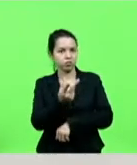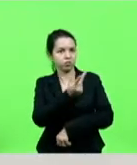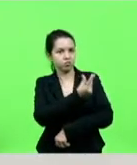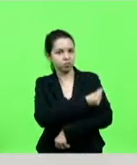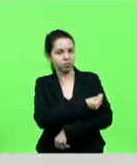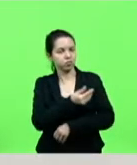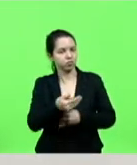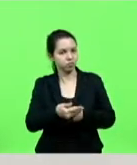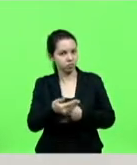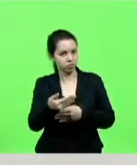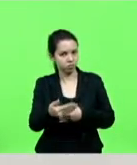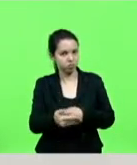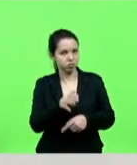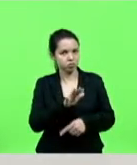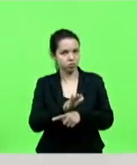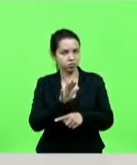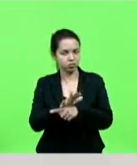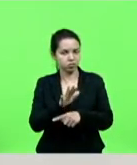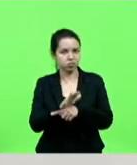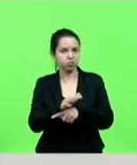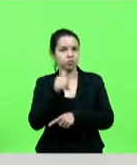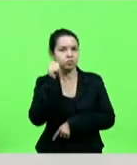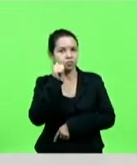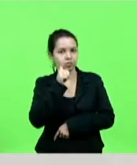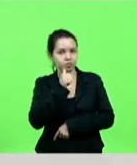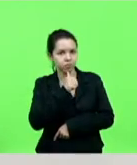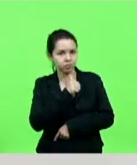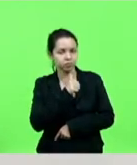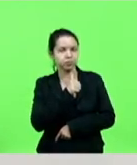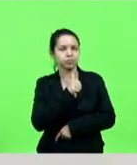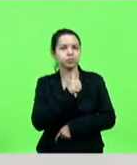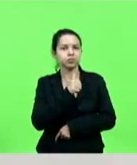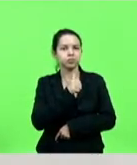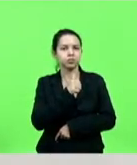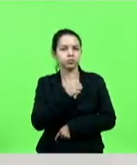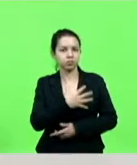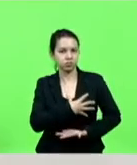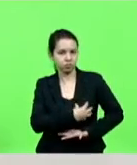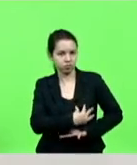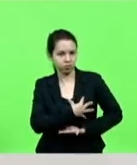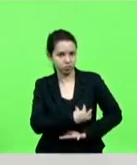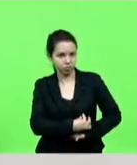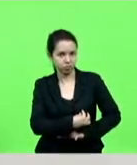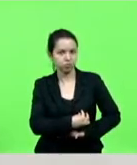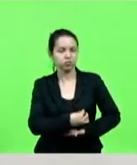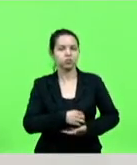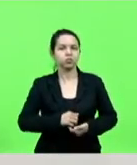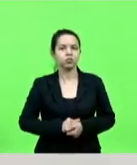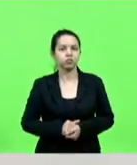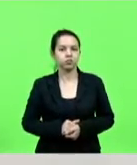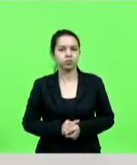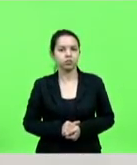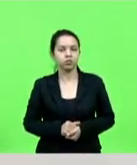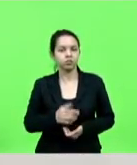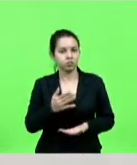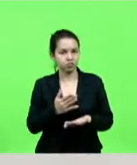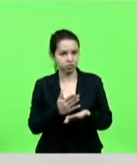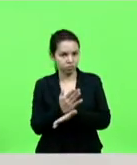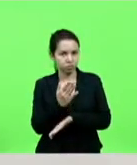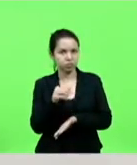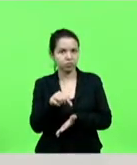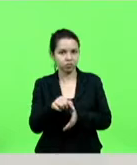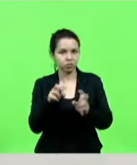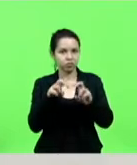vai contemplar as lactantes e eu espero que, se aprovado aqui no plenário, o governo do Estado